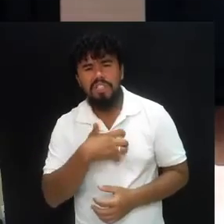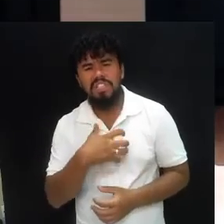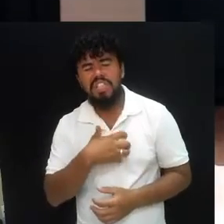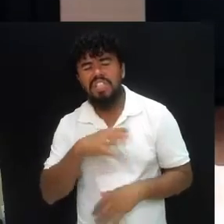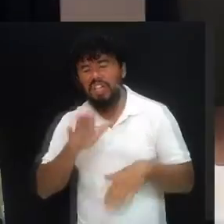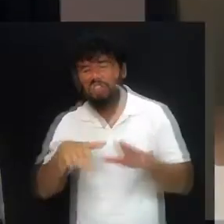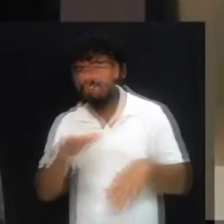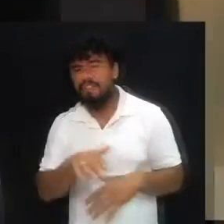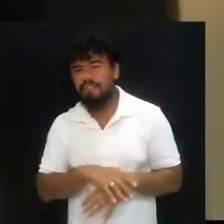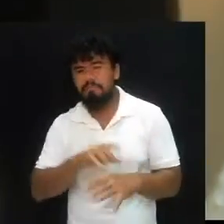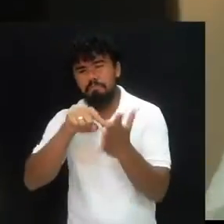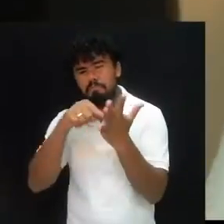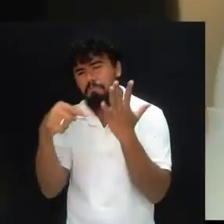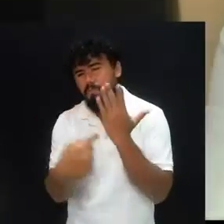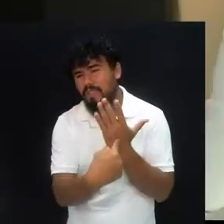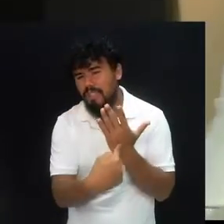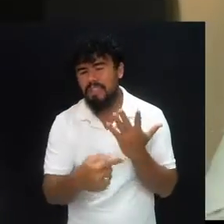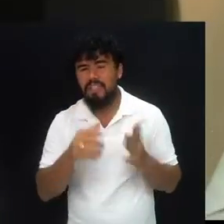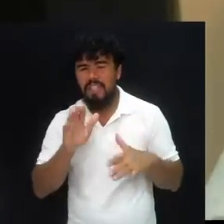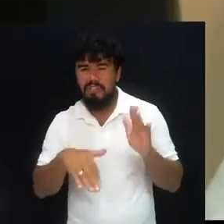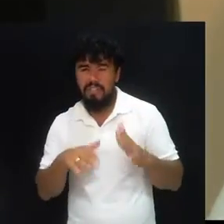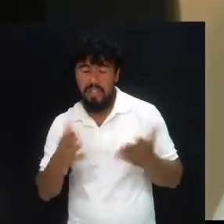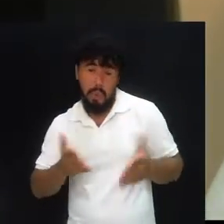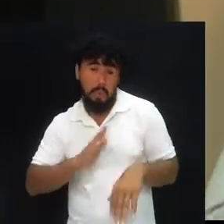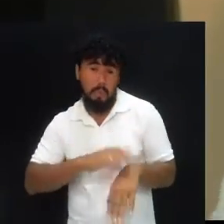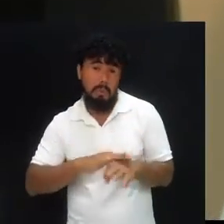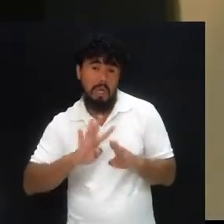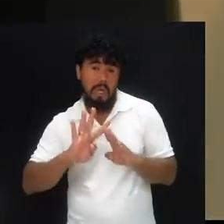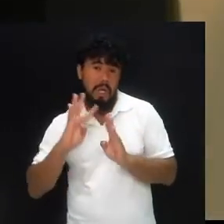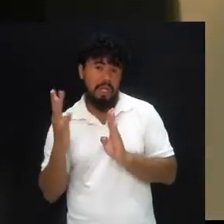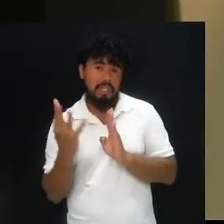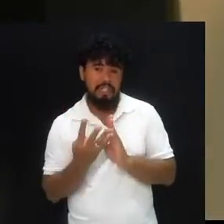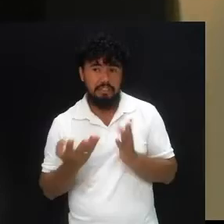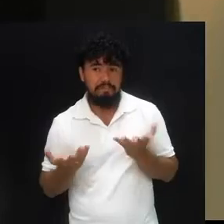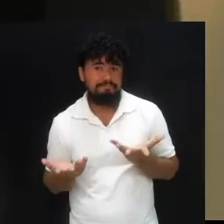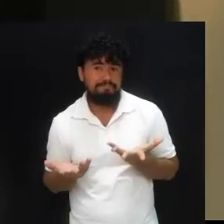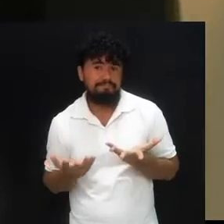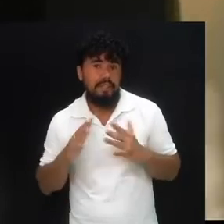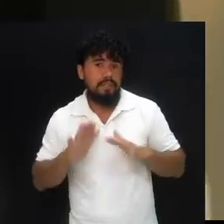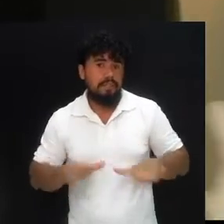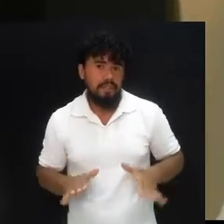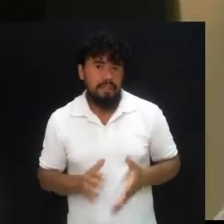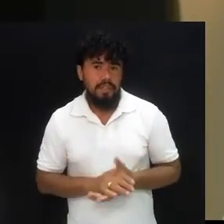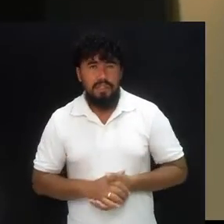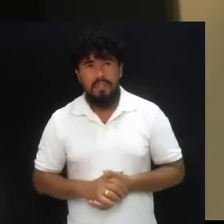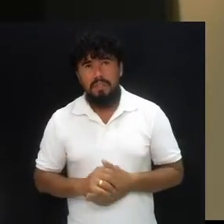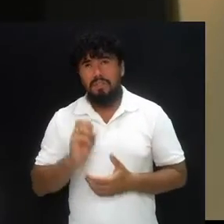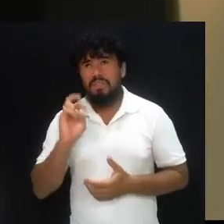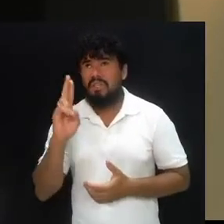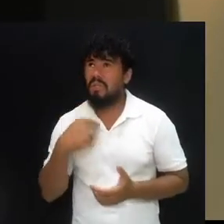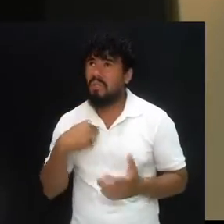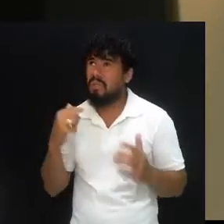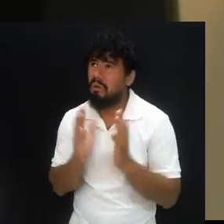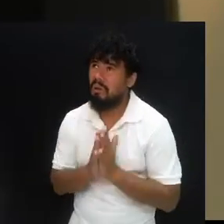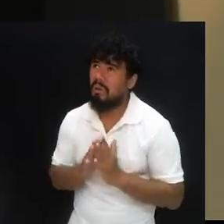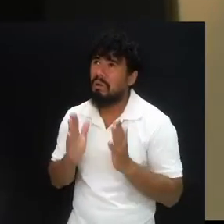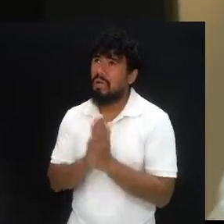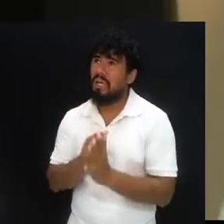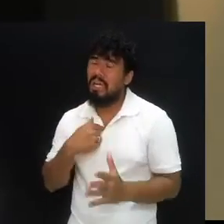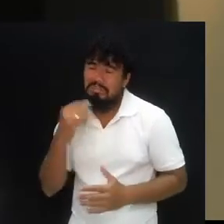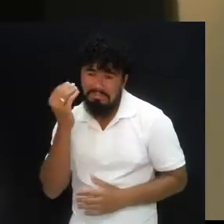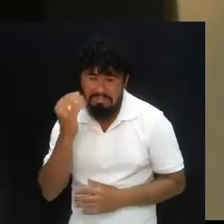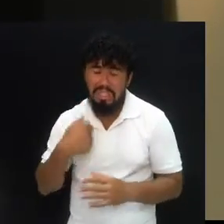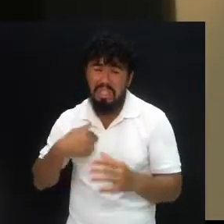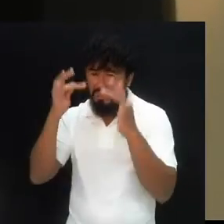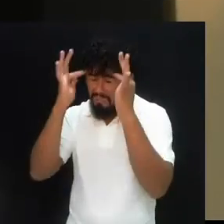momentos? Talvez nessa quarentena você esteja se sentindo exatamente assim. Mas Senhor, eu tenho orado, eu tenho te buscado, eu tenho sido